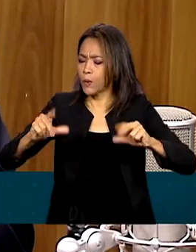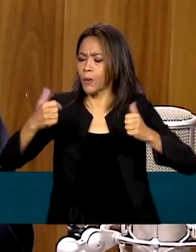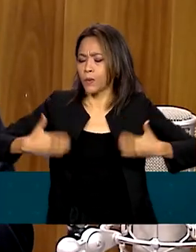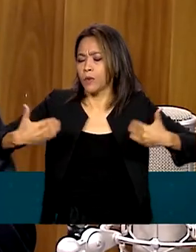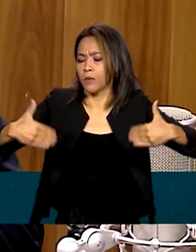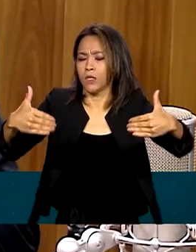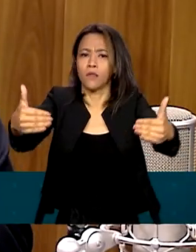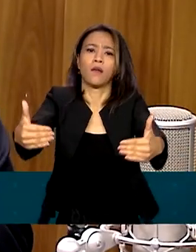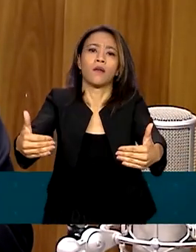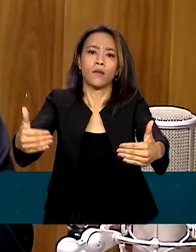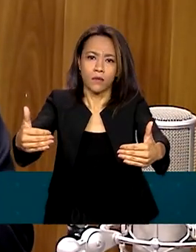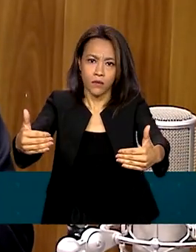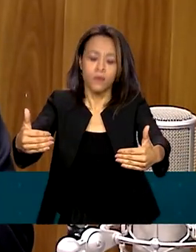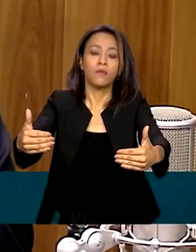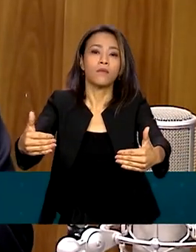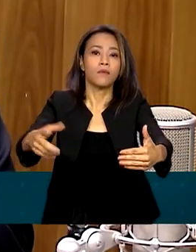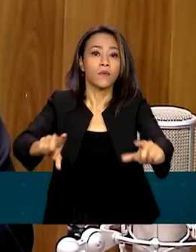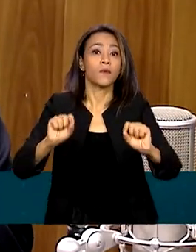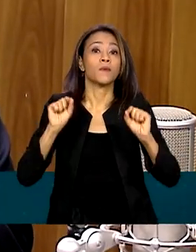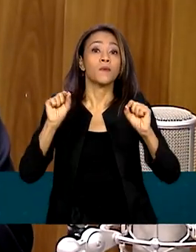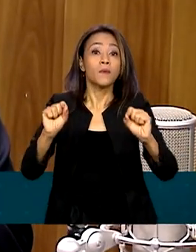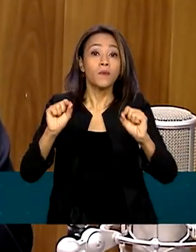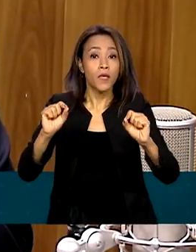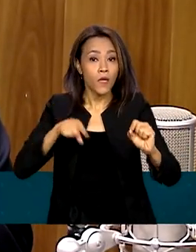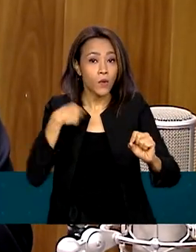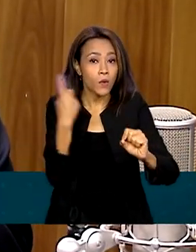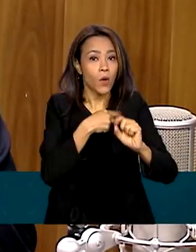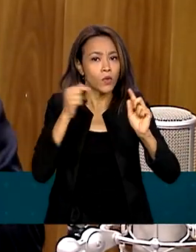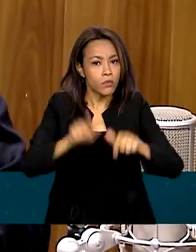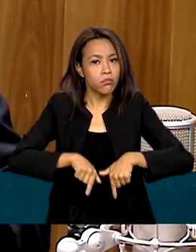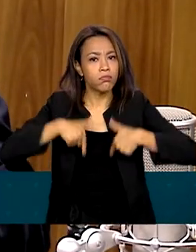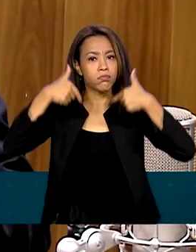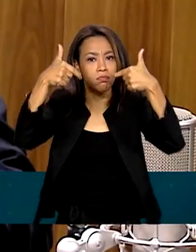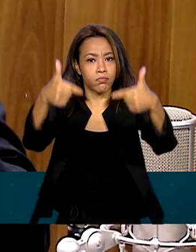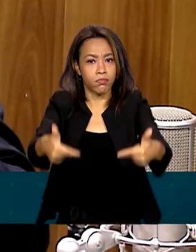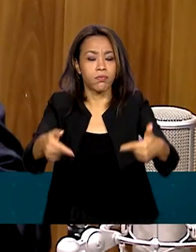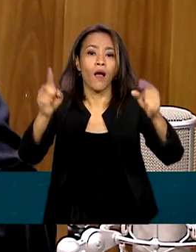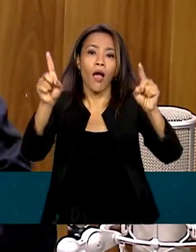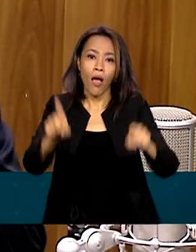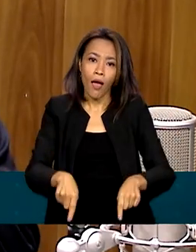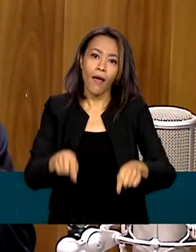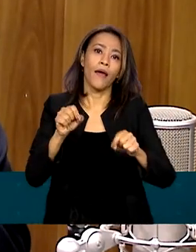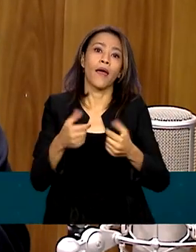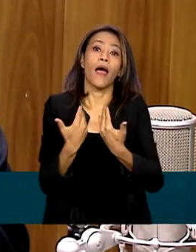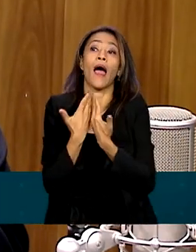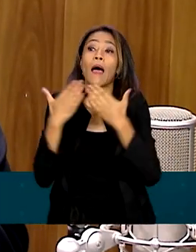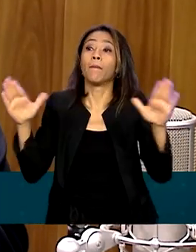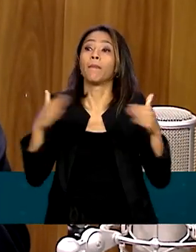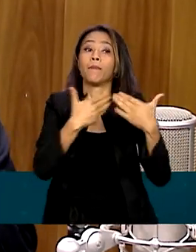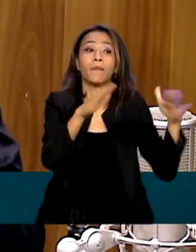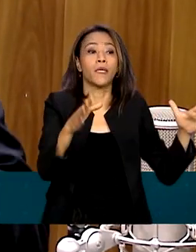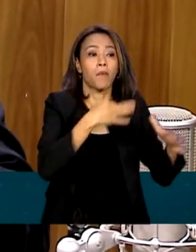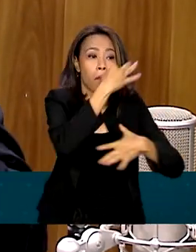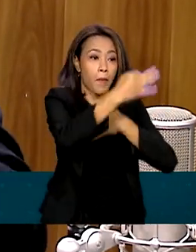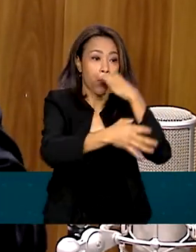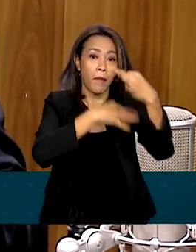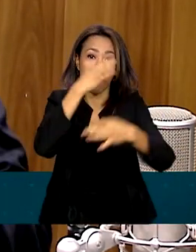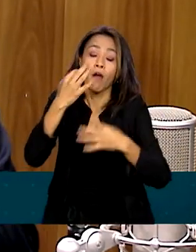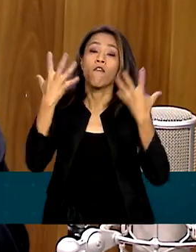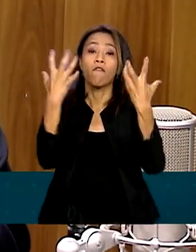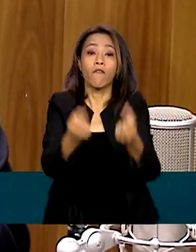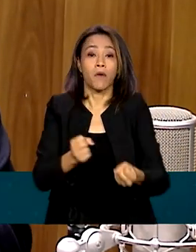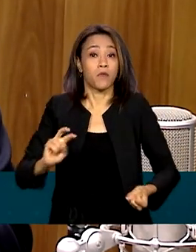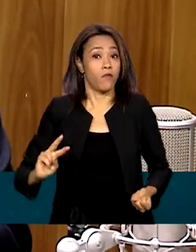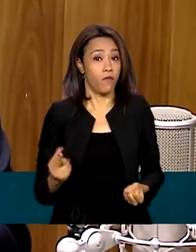A nossa forma de atuação é uma forma de abrir canais de participação. Nós vamos voltar a valorizar